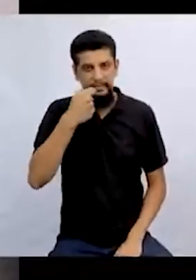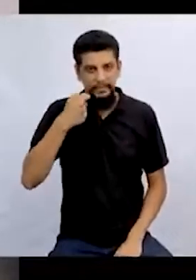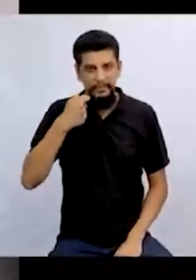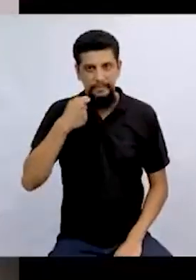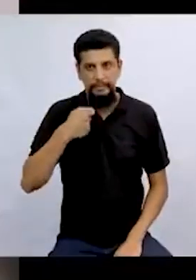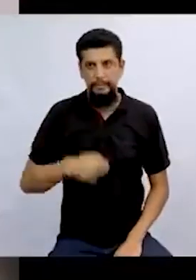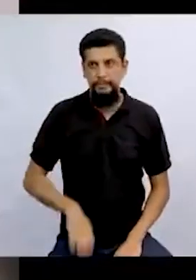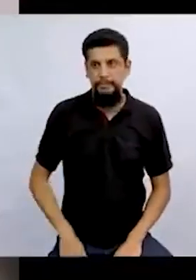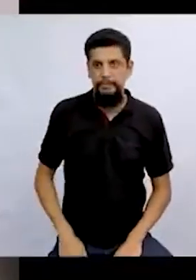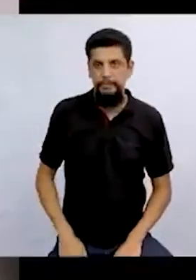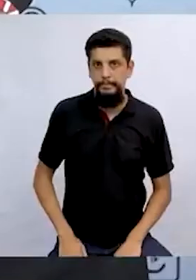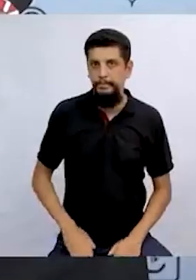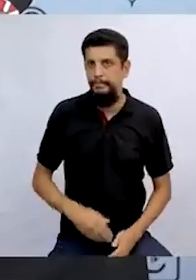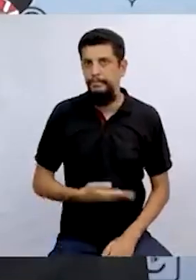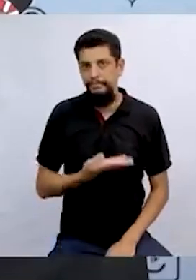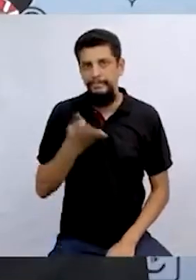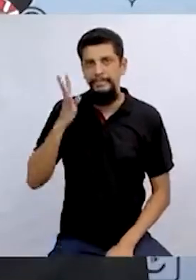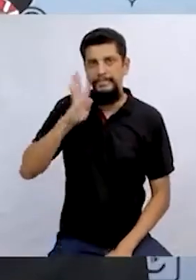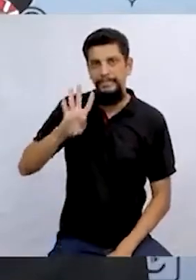borrado.